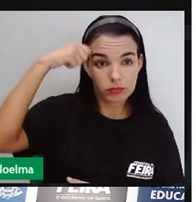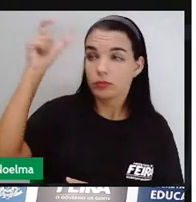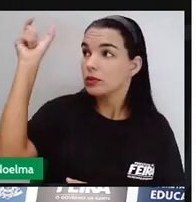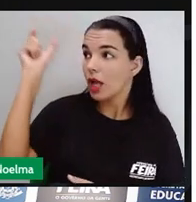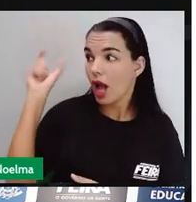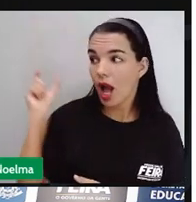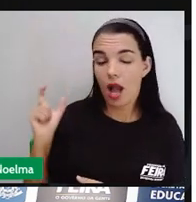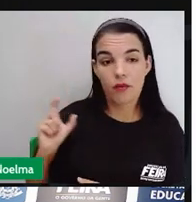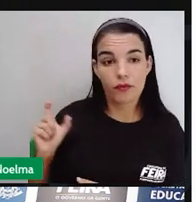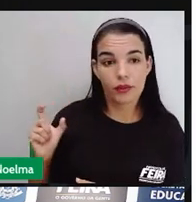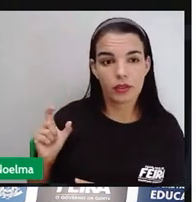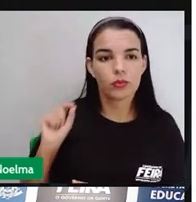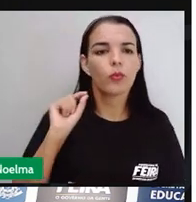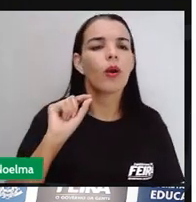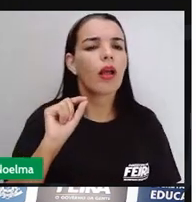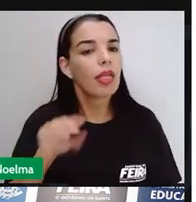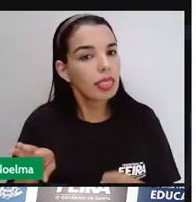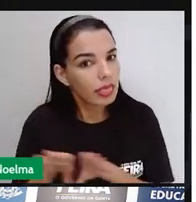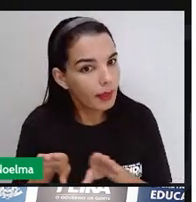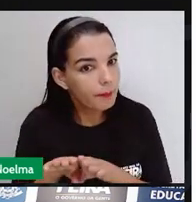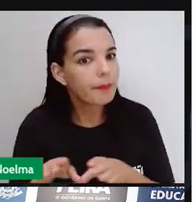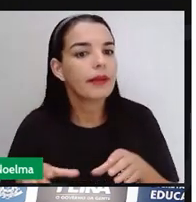parte da base aí,